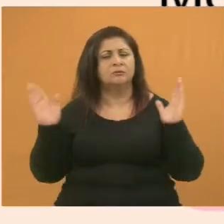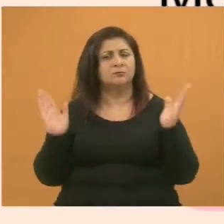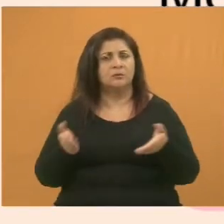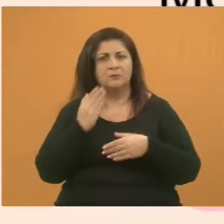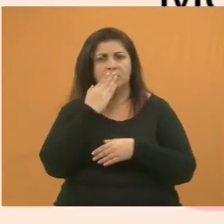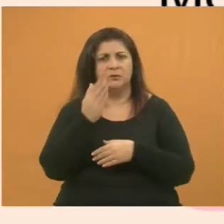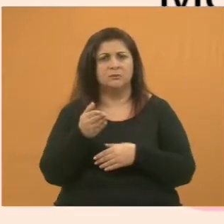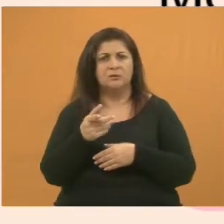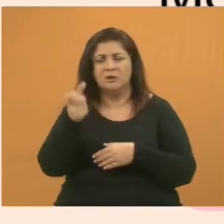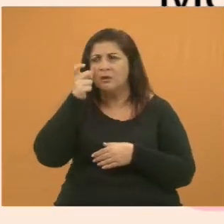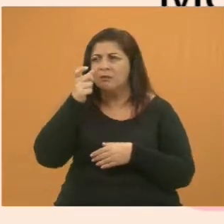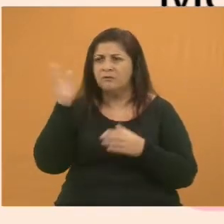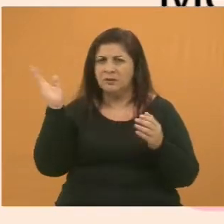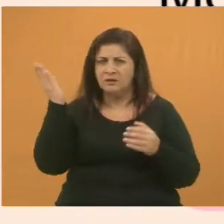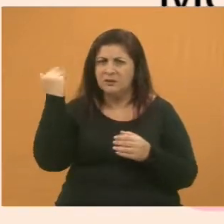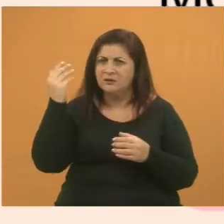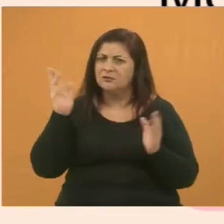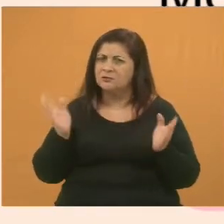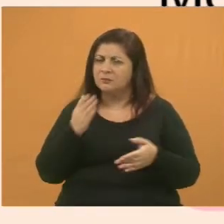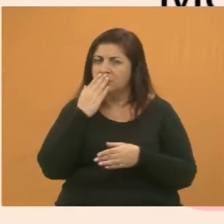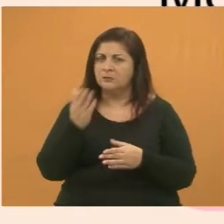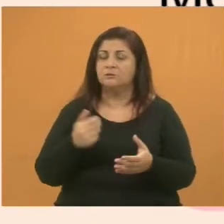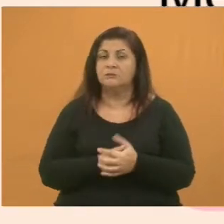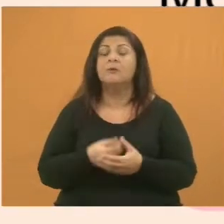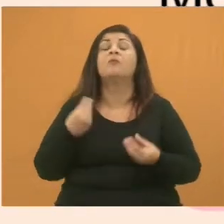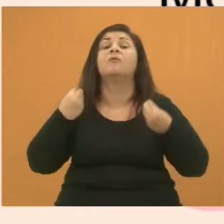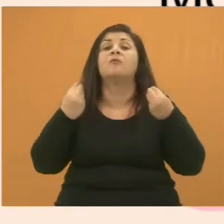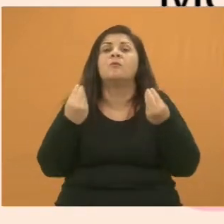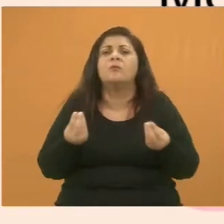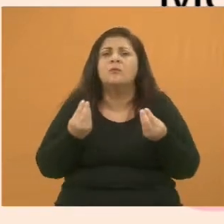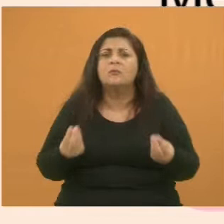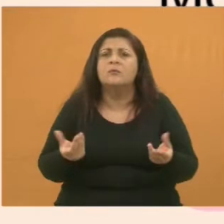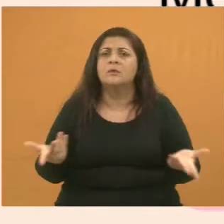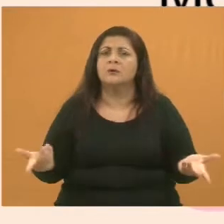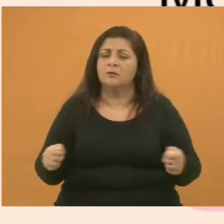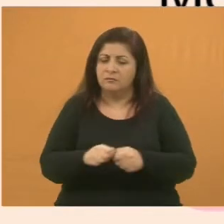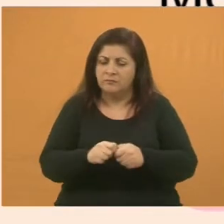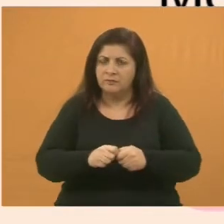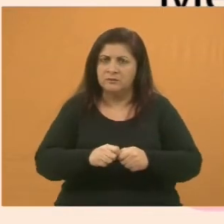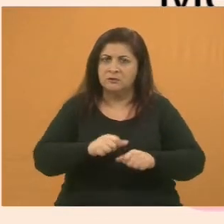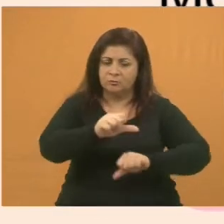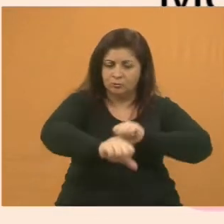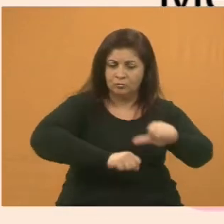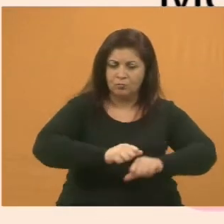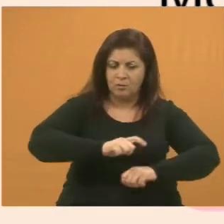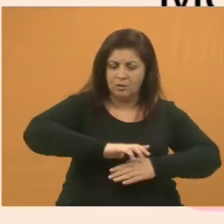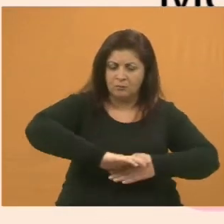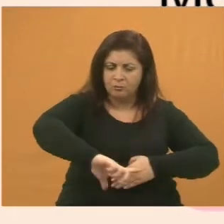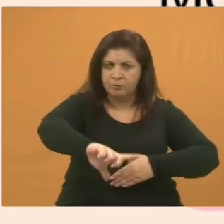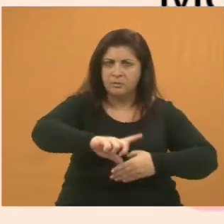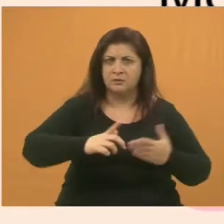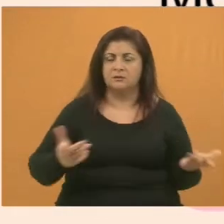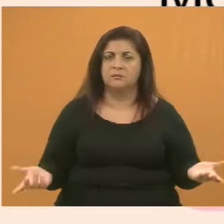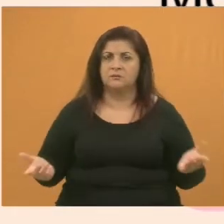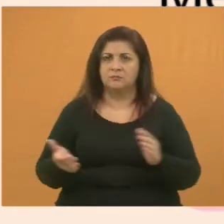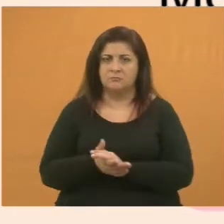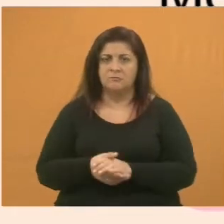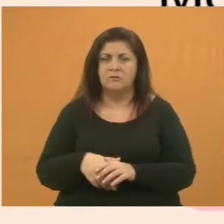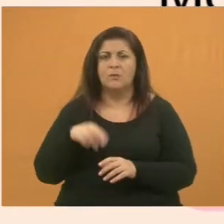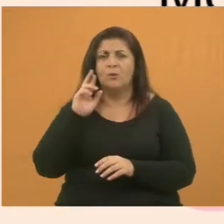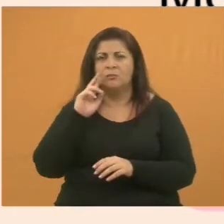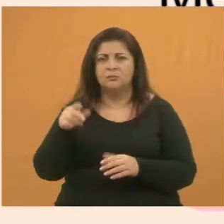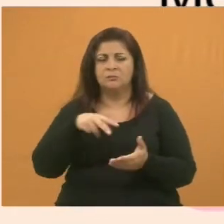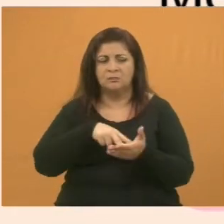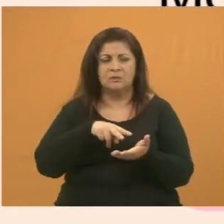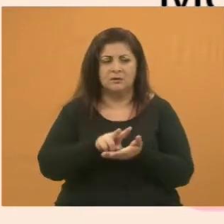algum vereador já pediu para trocar esse piso. Então, eu quero ver quando que vão tomar essa iniciativa e trocar esse piso no calçadão. Então, esse senhor levou um